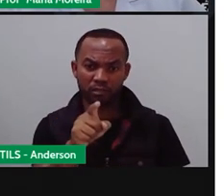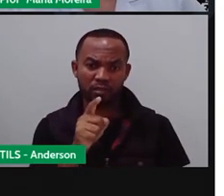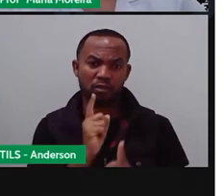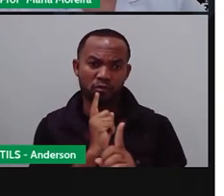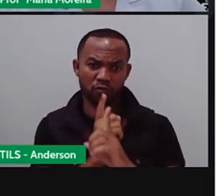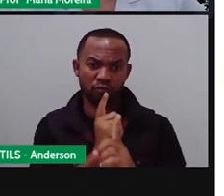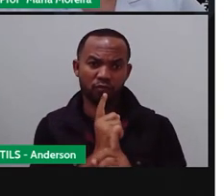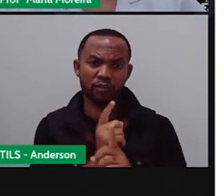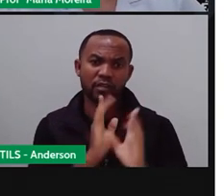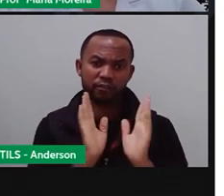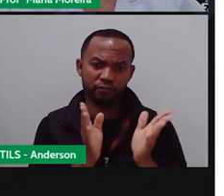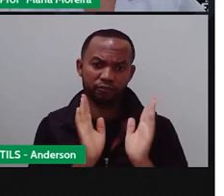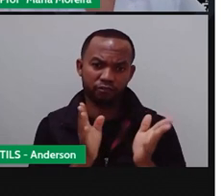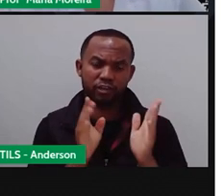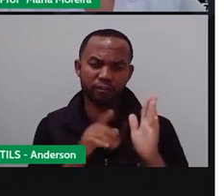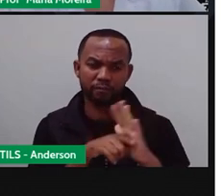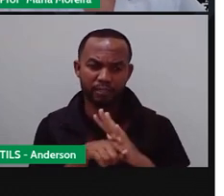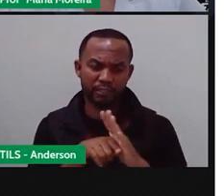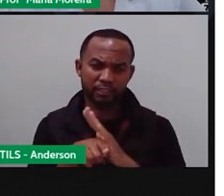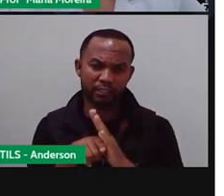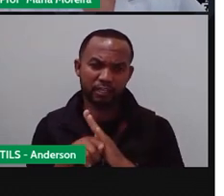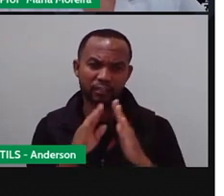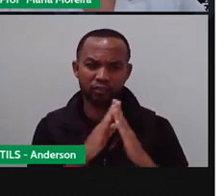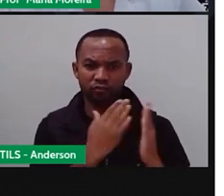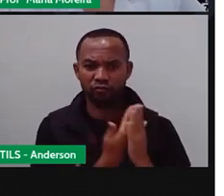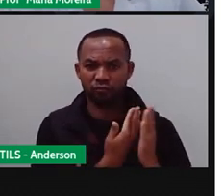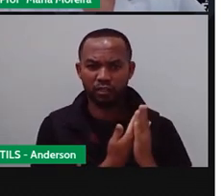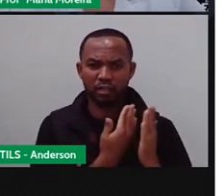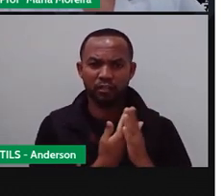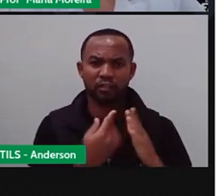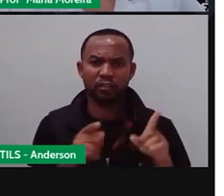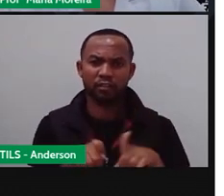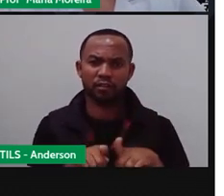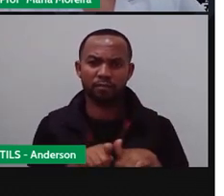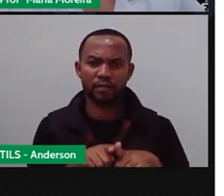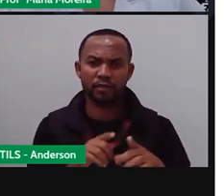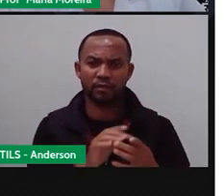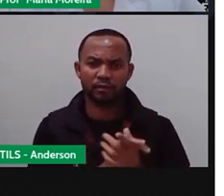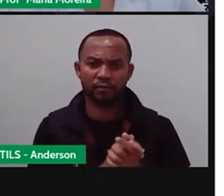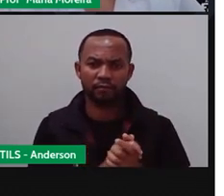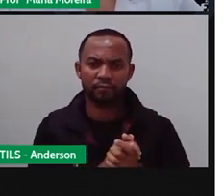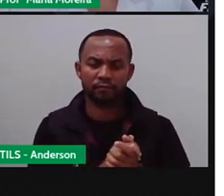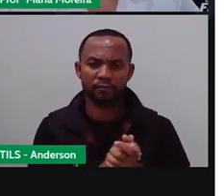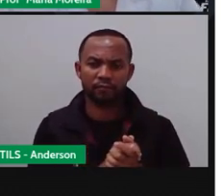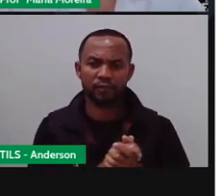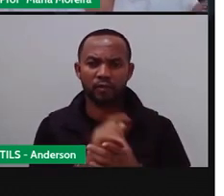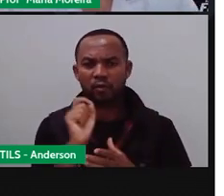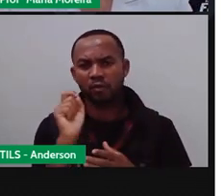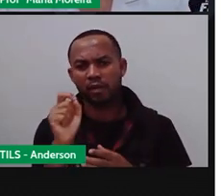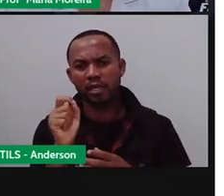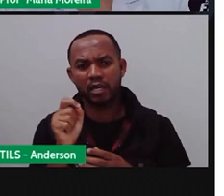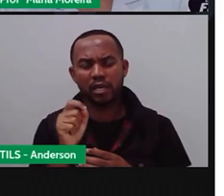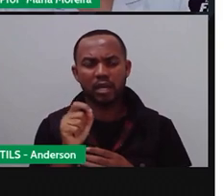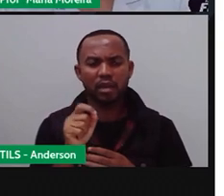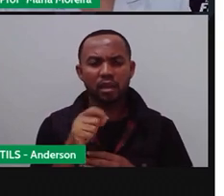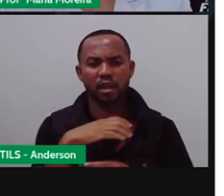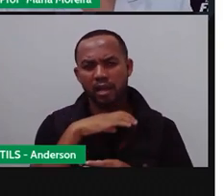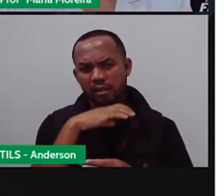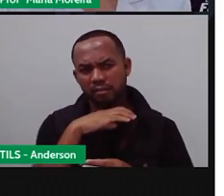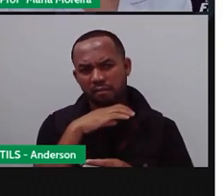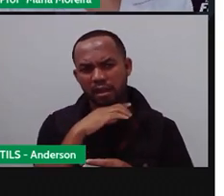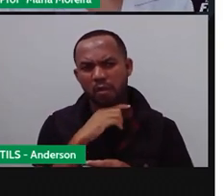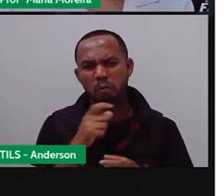começando o quê? ser estudada. E os dados são o quê? Deficientes, né? Isso é uma espécie pouco conhecida.